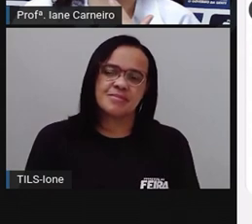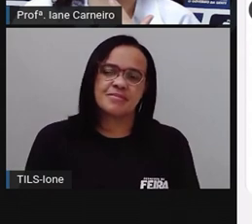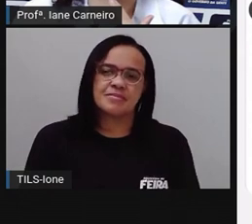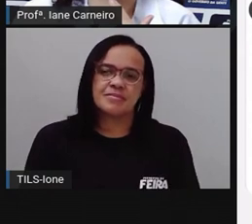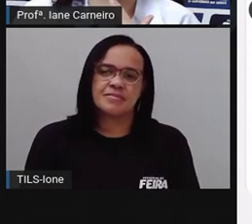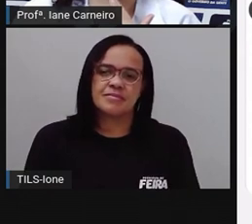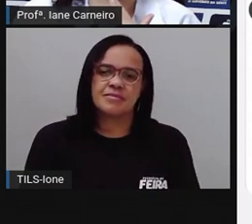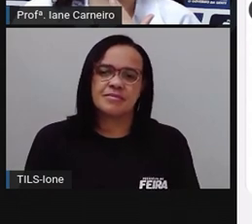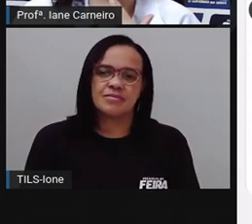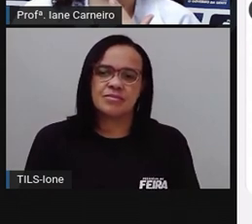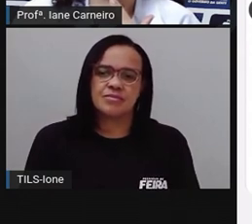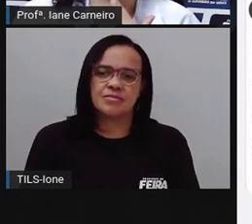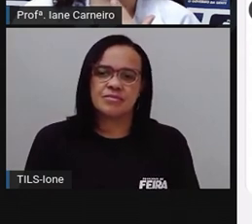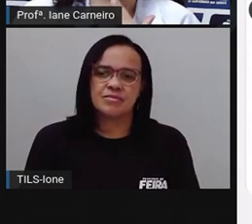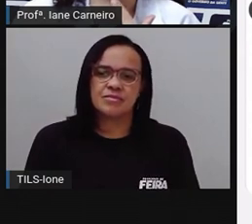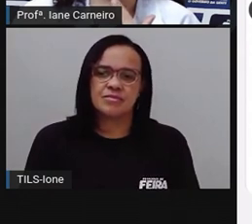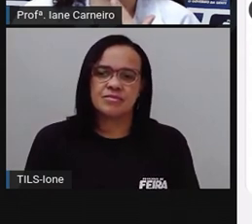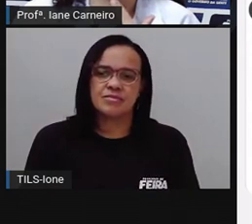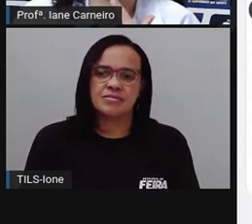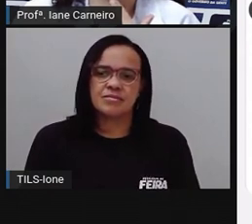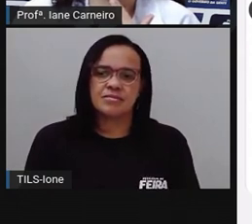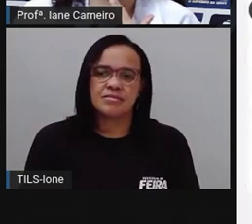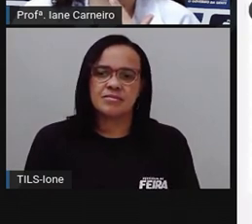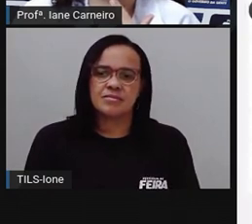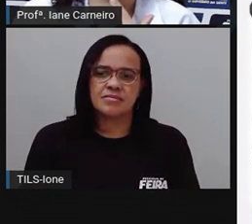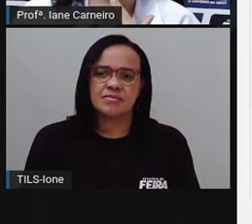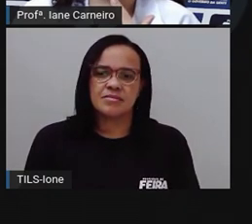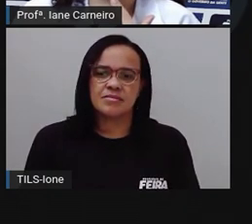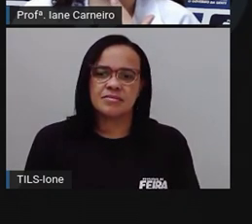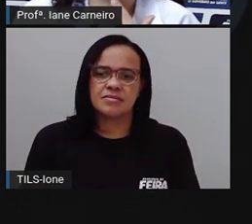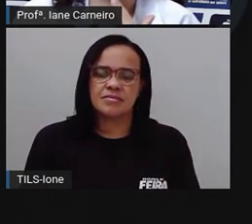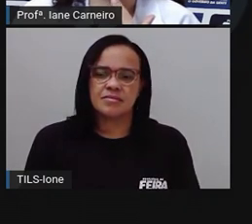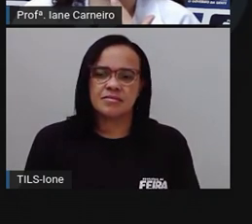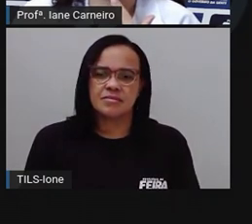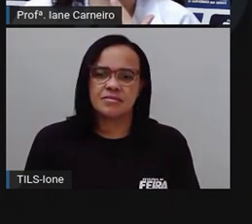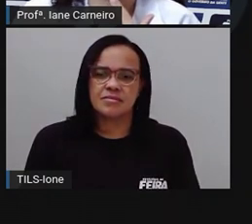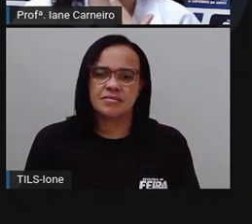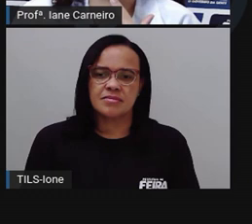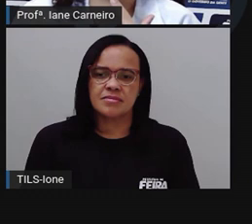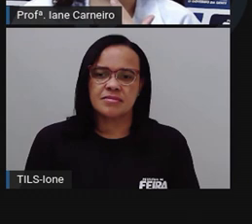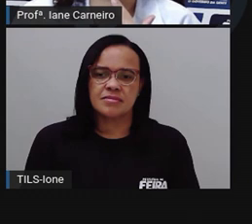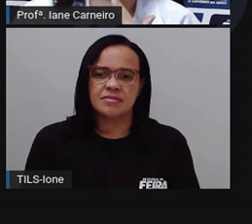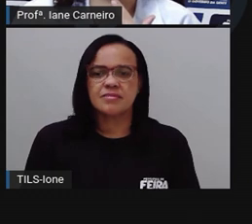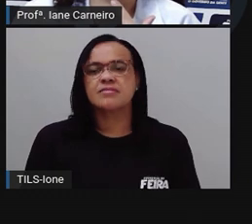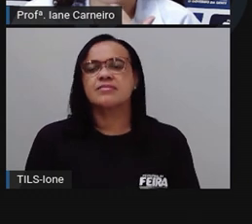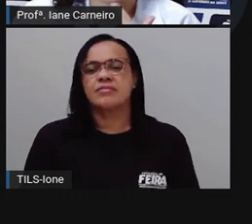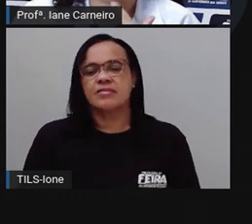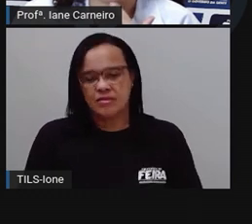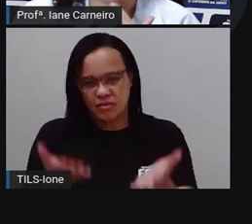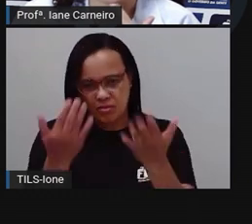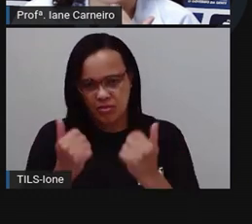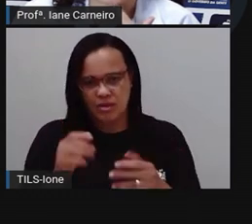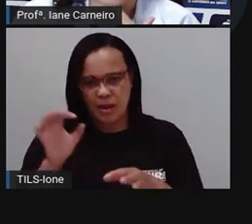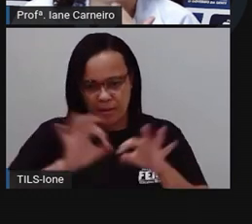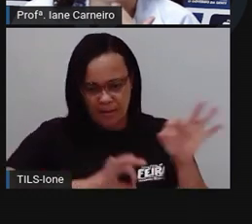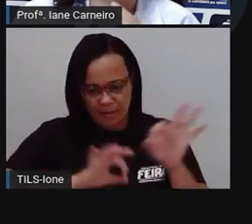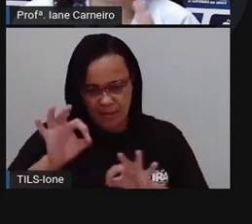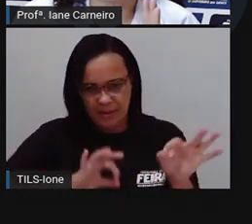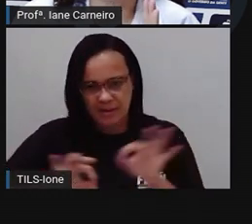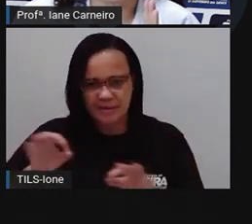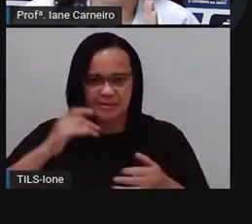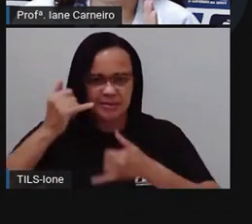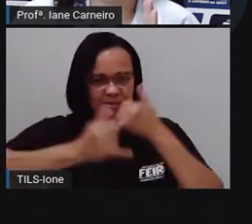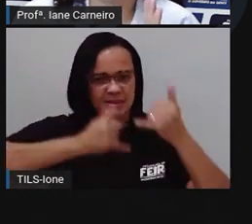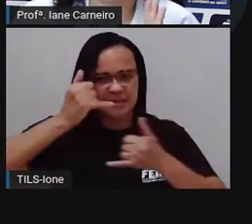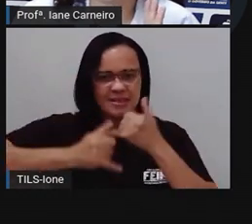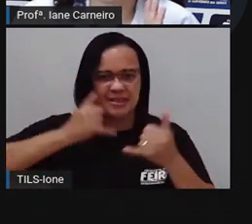Pronto. Vocês estão vendo direitinho? Espero que sim, hein? Então, vamos lá. Se preparem aí pra forca. A prova vai